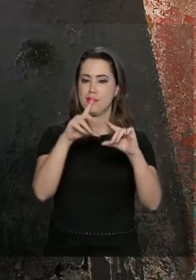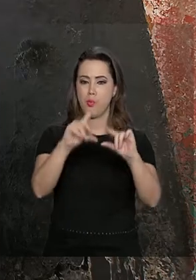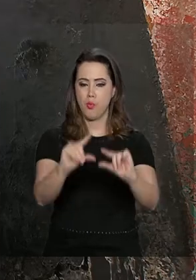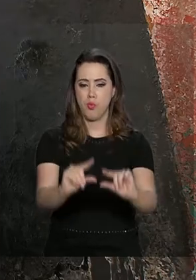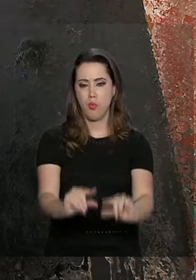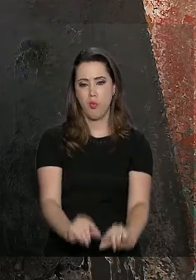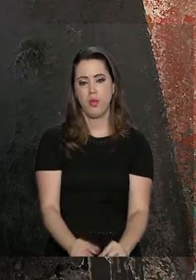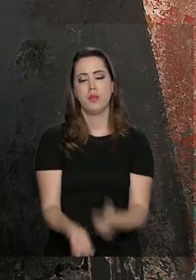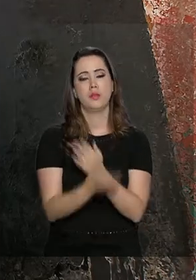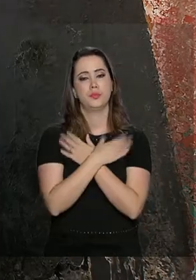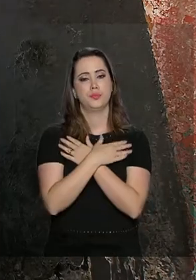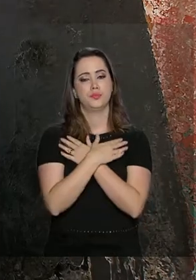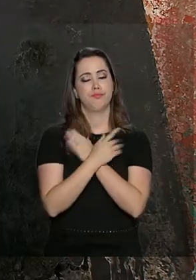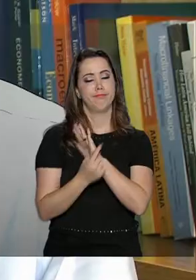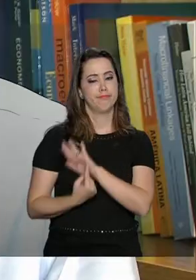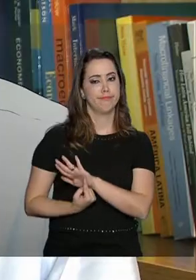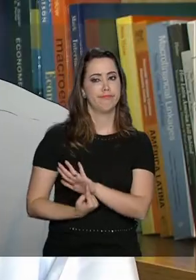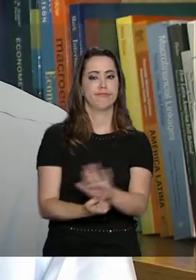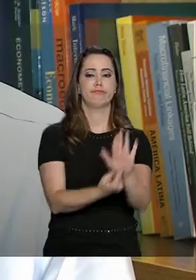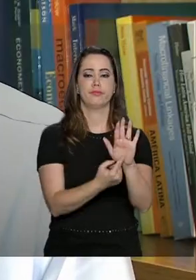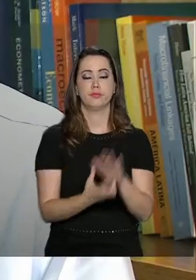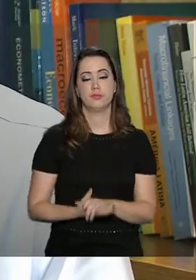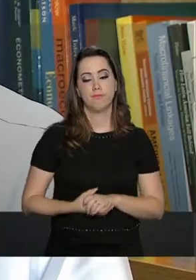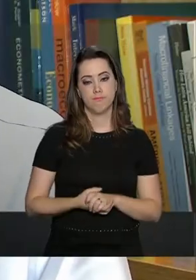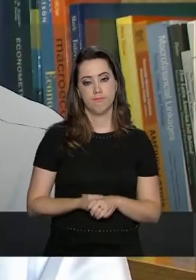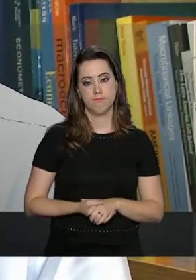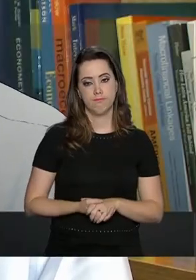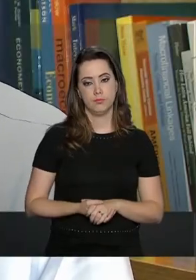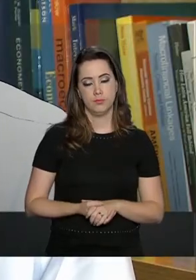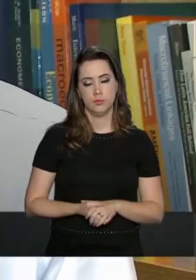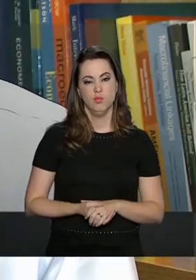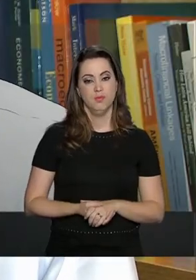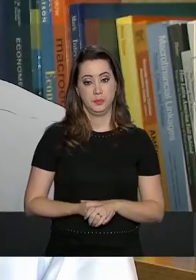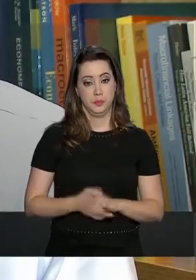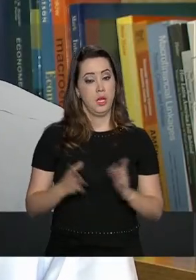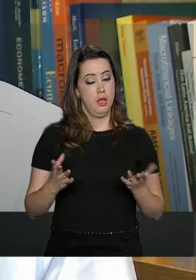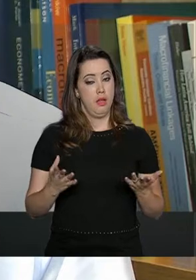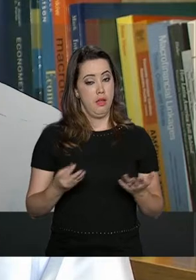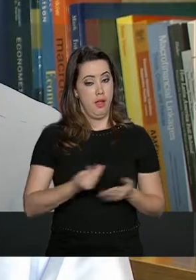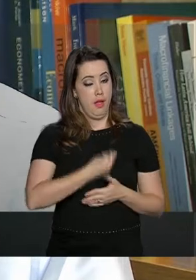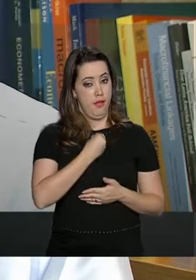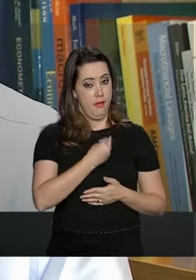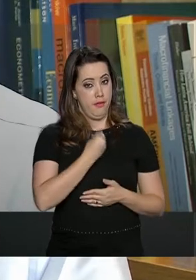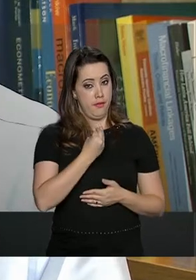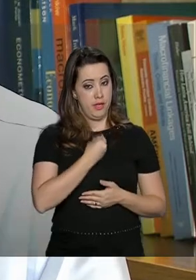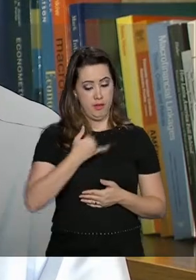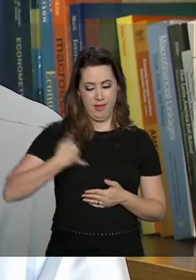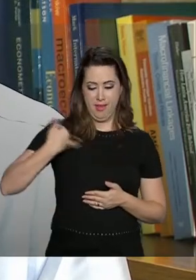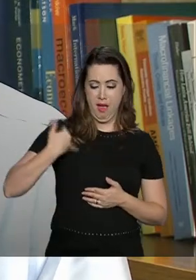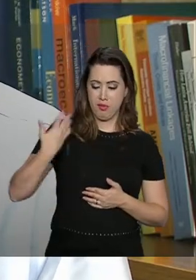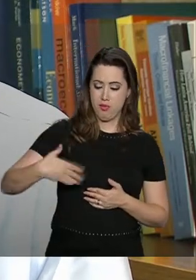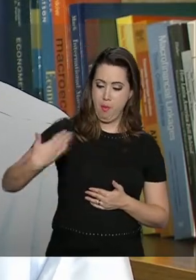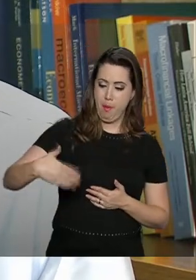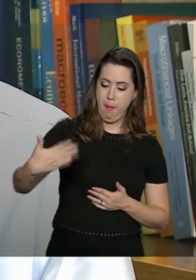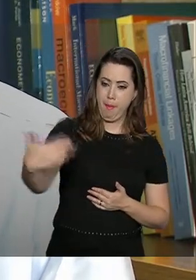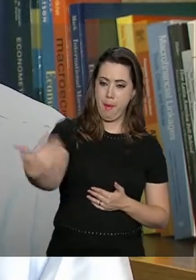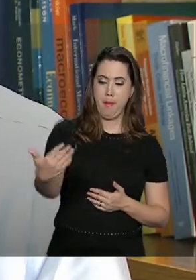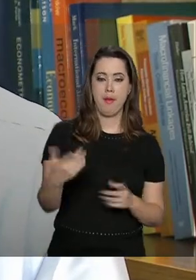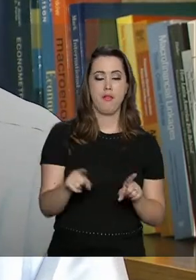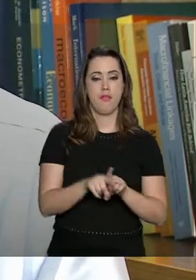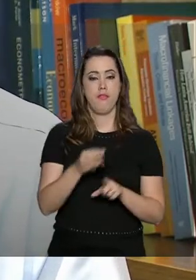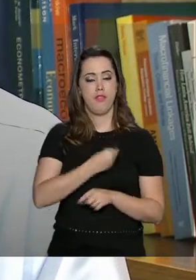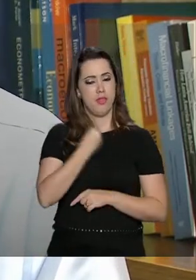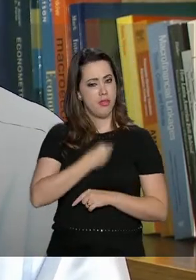cai e o desemprego aparece. A expectativa de vida está aumentando, a sobrevida da população está aumentando,